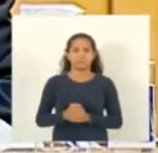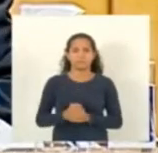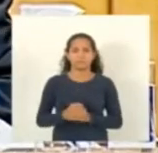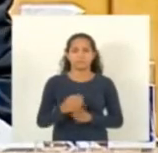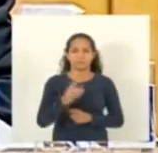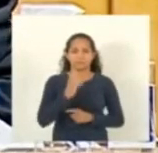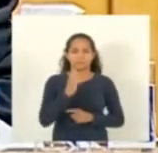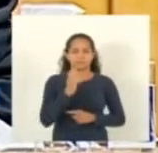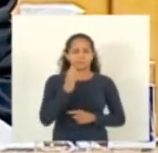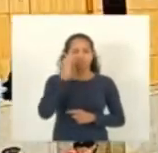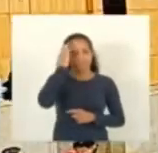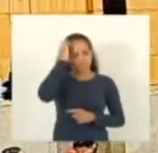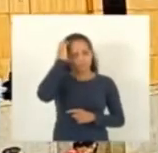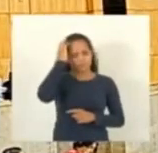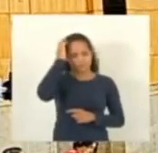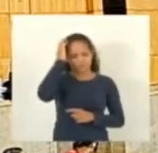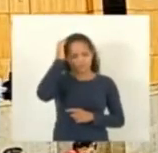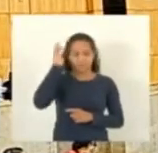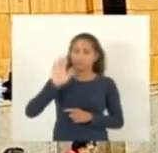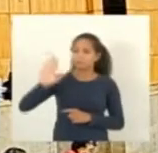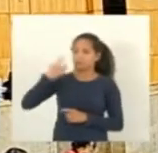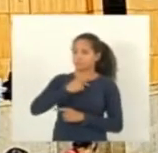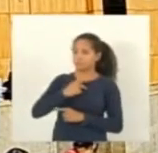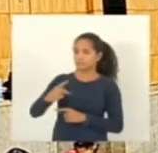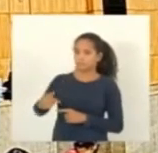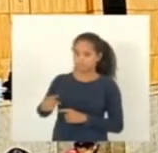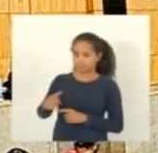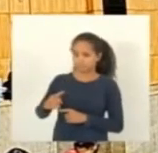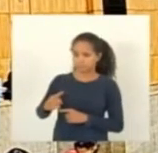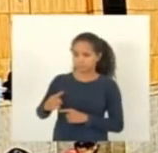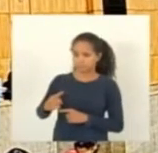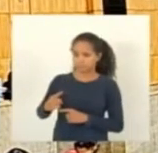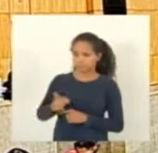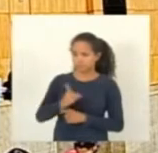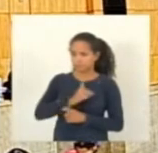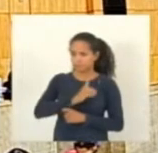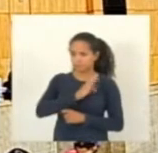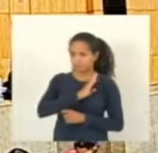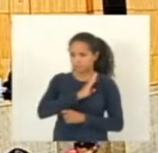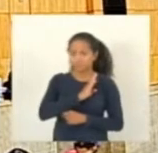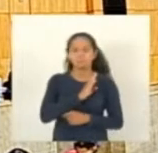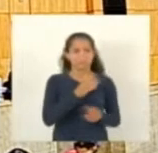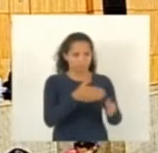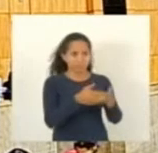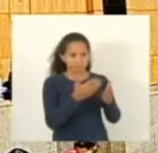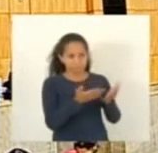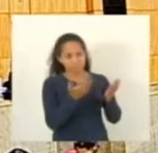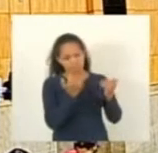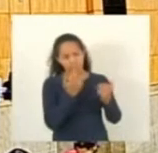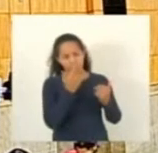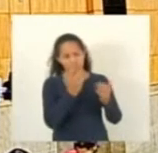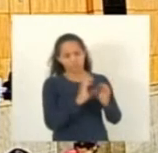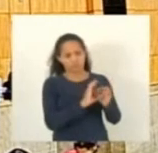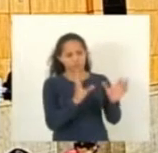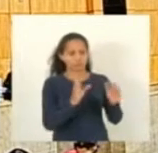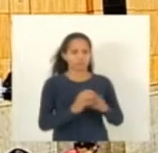deputado deputado presidente Danilo pois não deputado Rafael Favato você está com a palavra